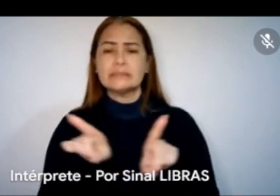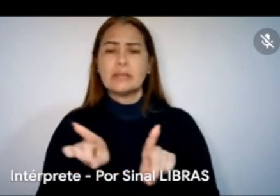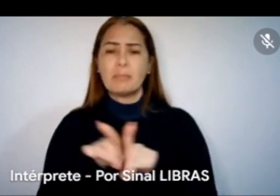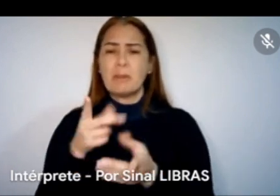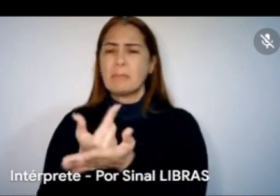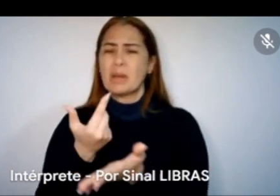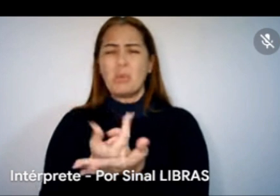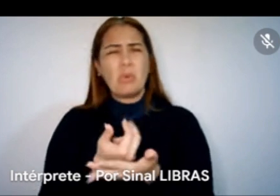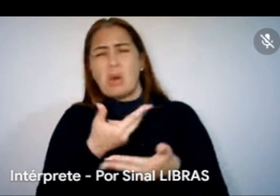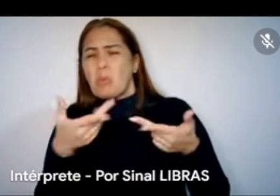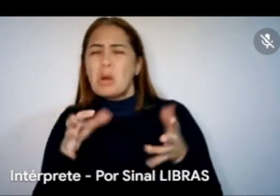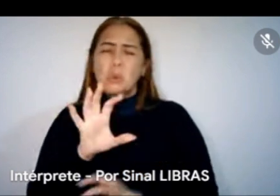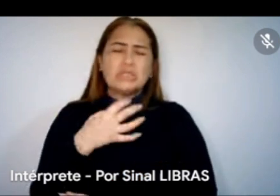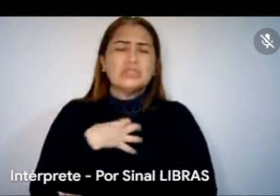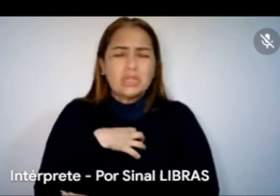assim.